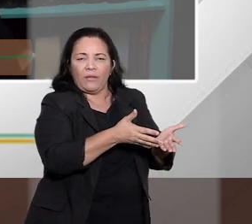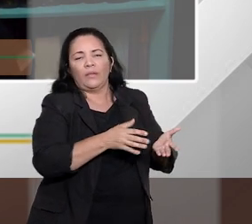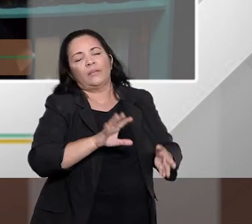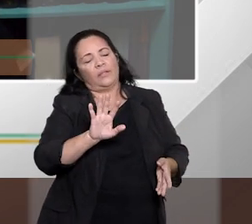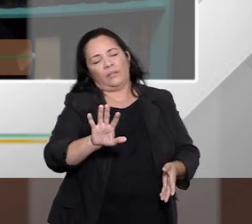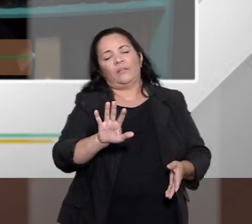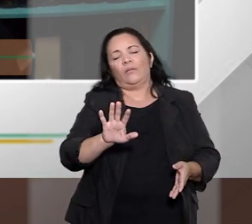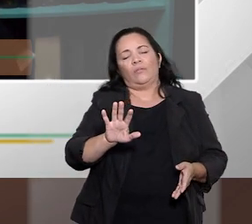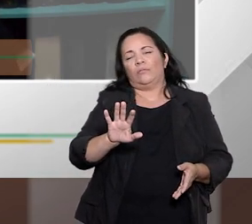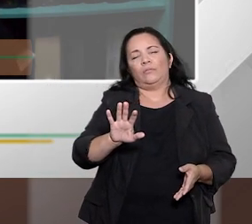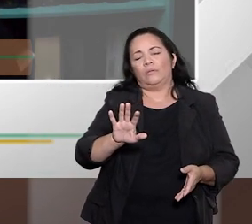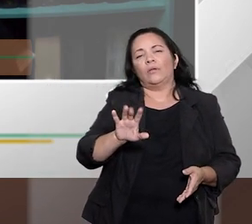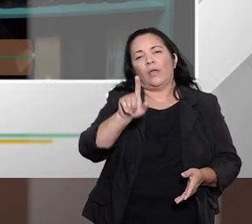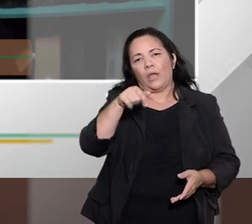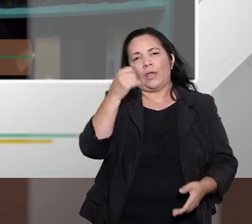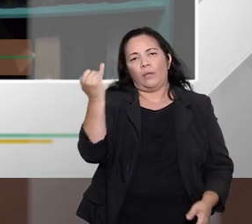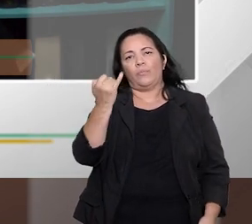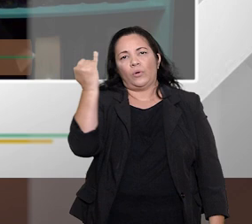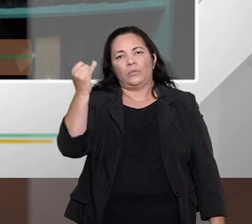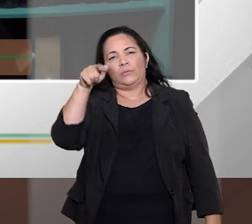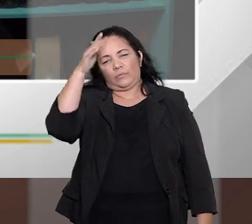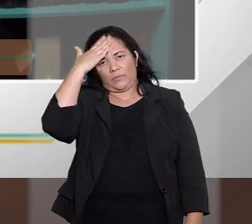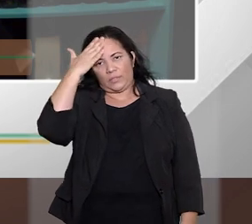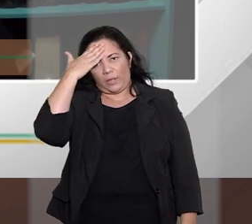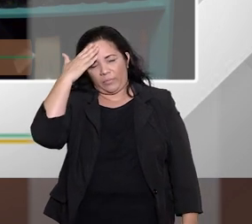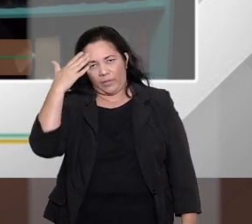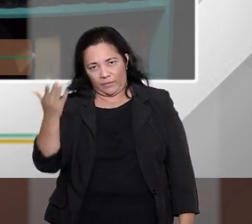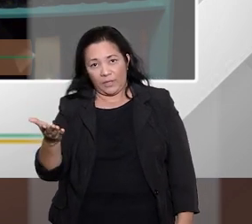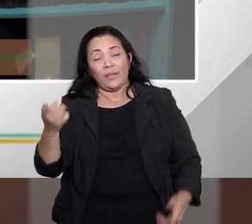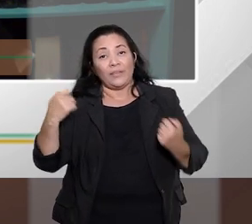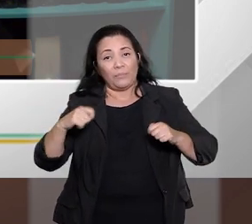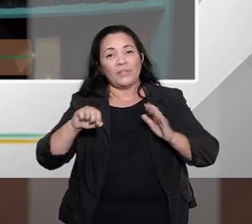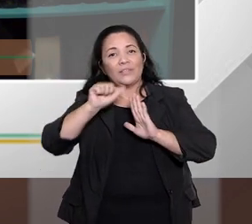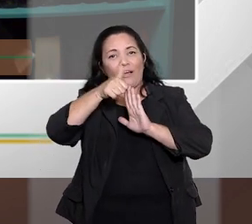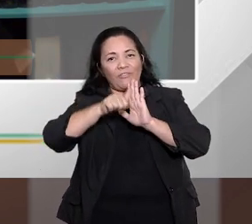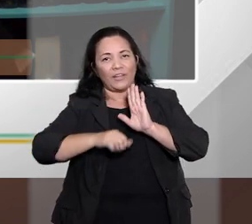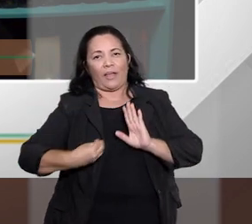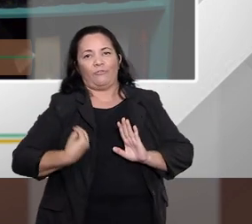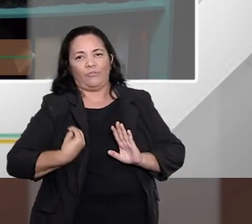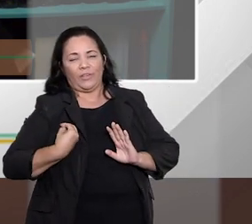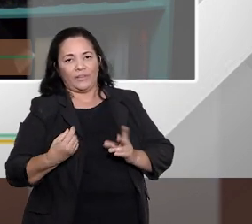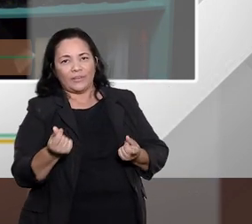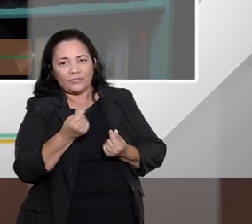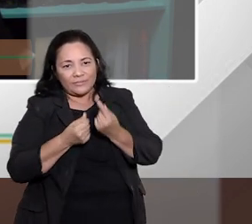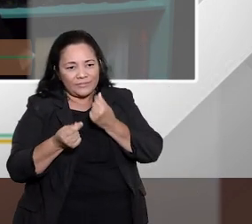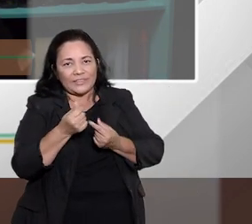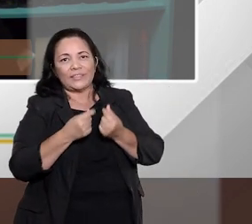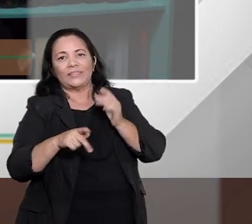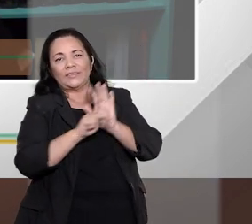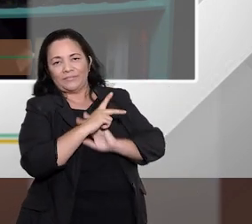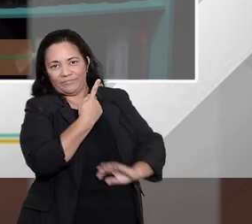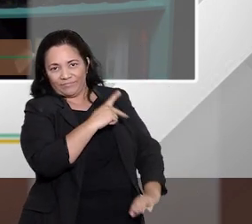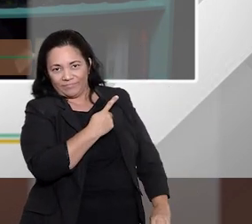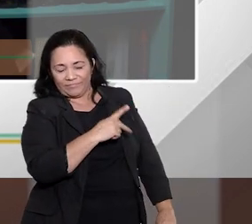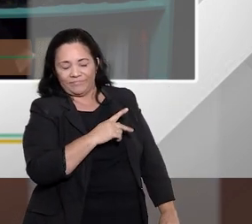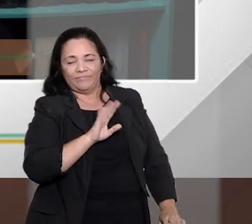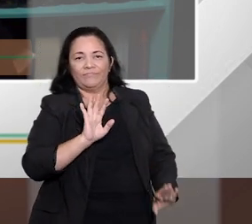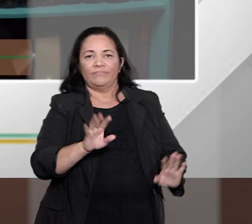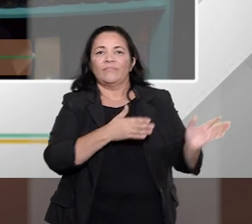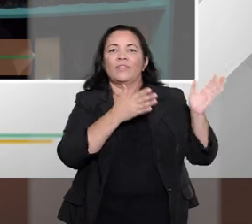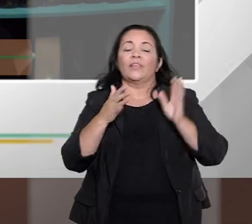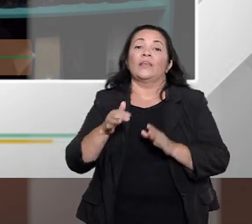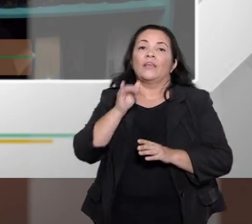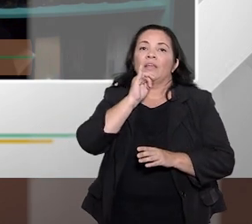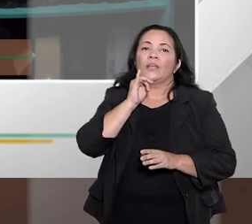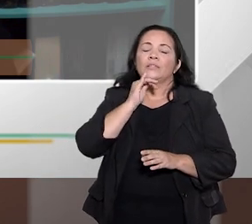essa é uma noção importantíssima, é conceder a quem tem condições e averiguar as melhores condições, por exemplo,